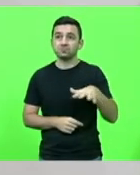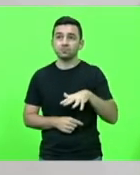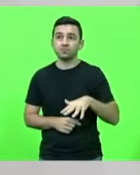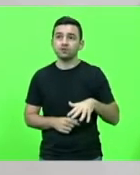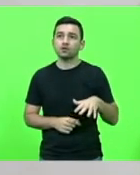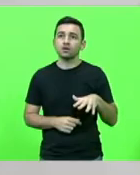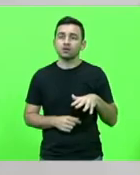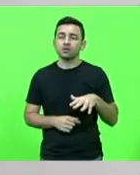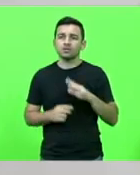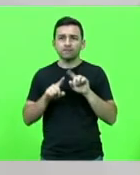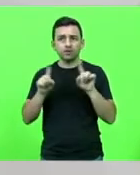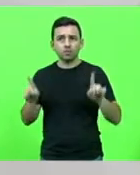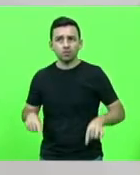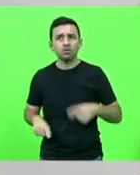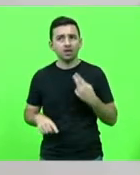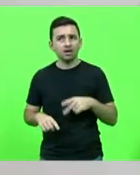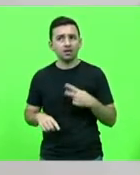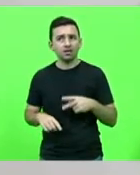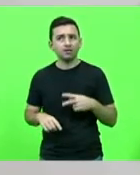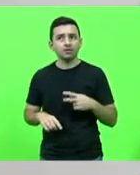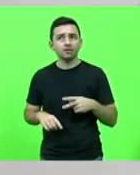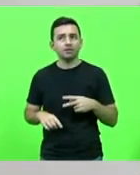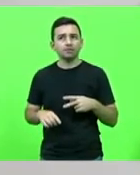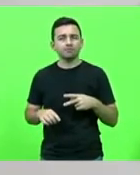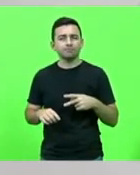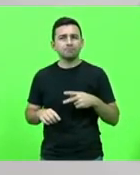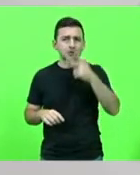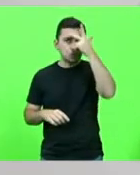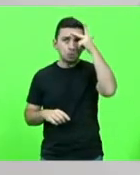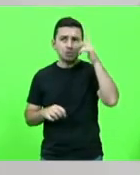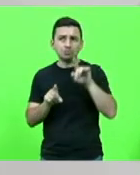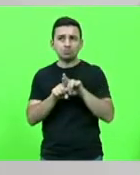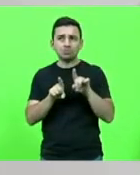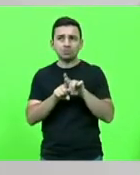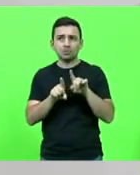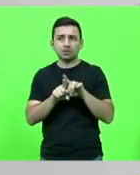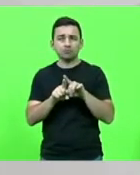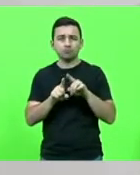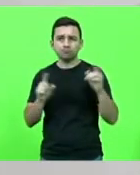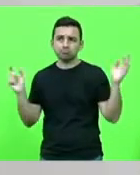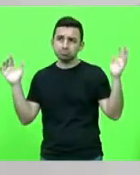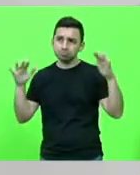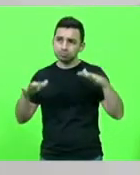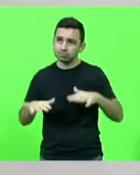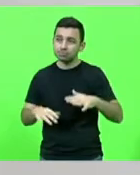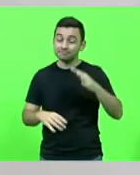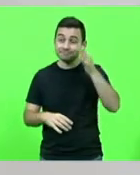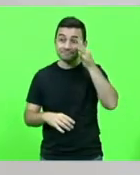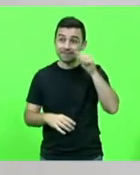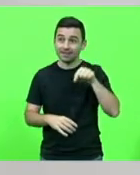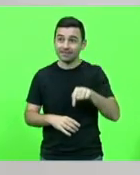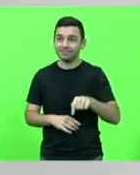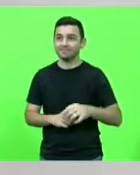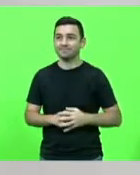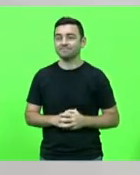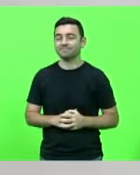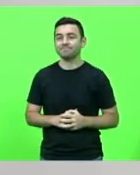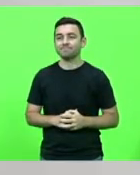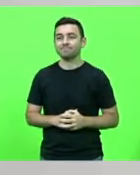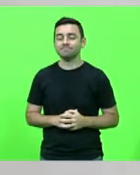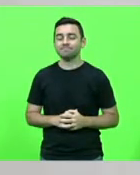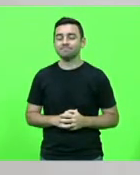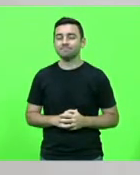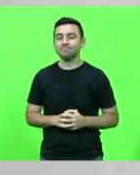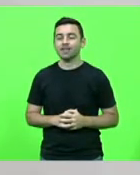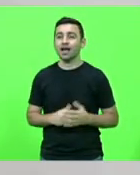servidores desta casa e as pessoas que nos agradeceram com a sua presença e dizer que eu venho